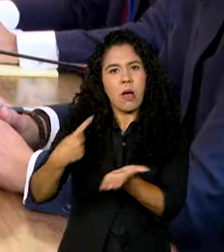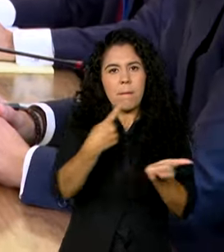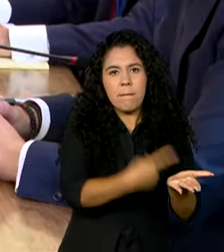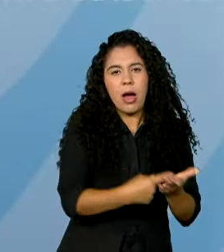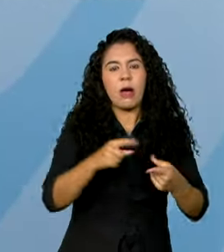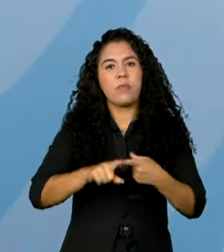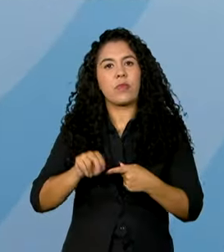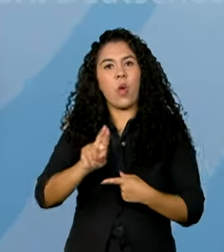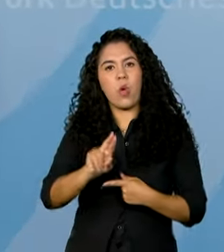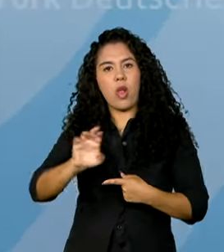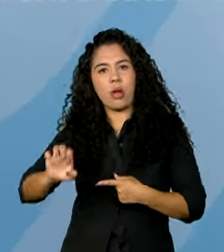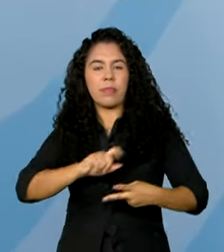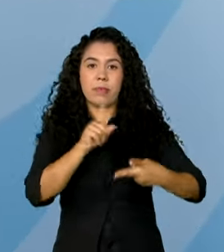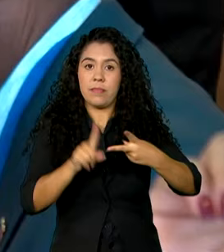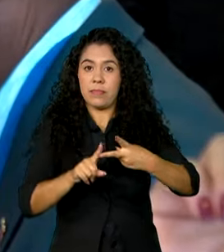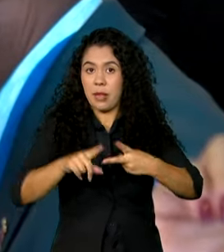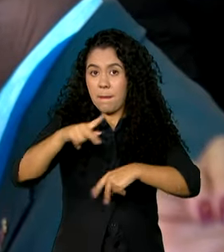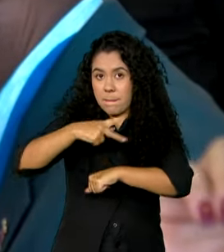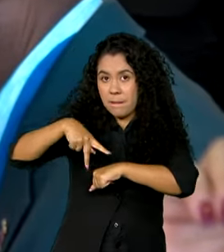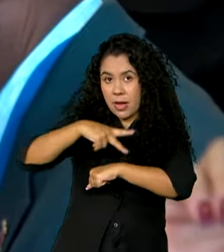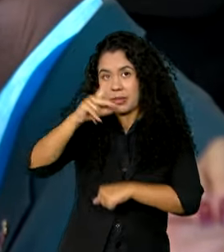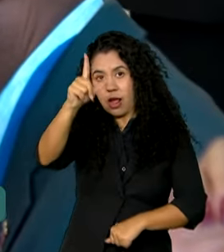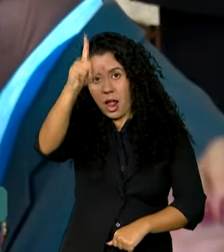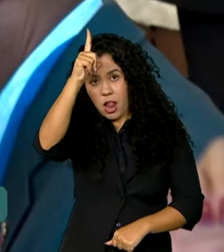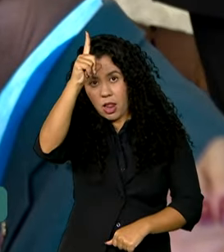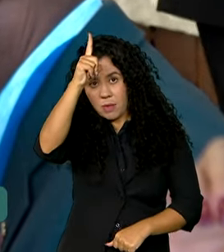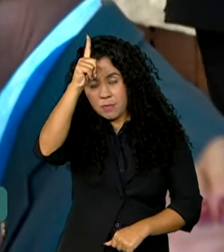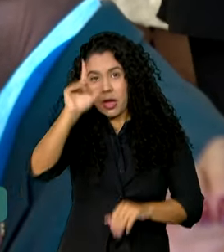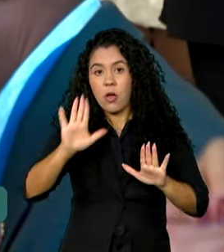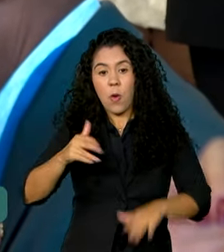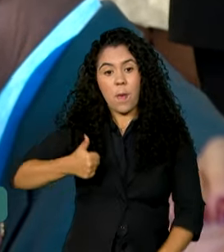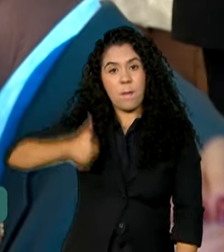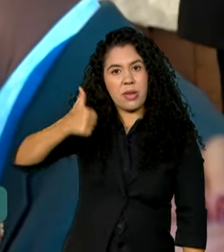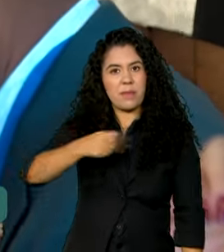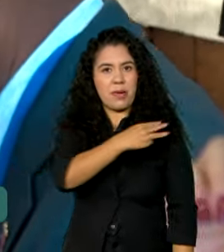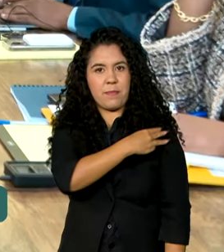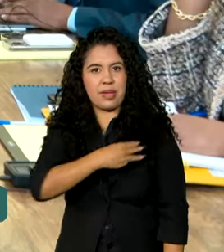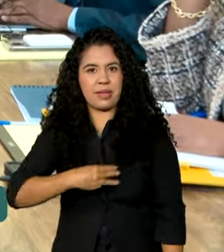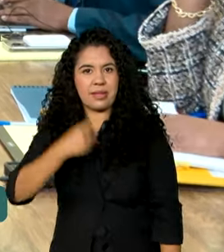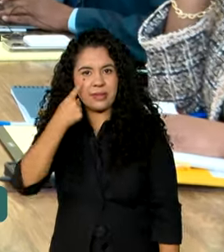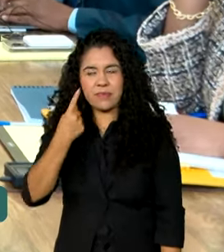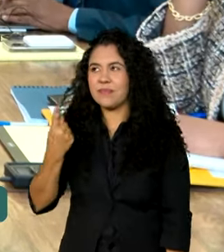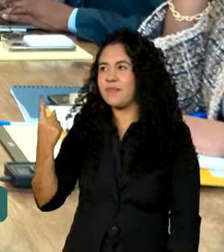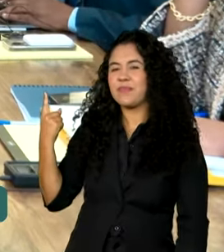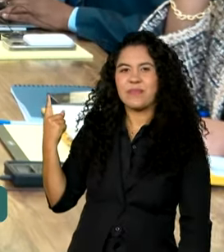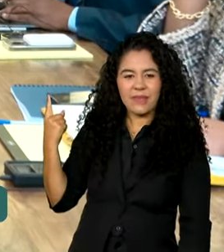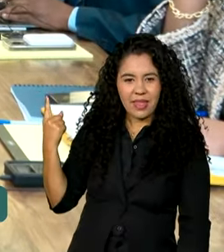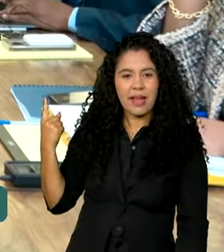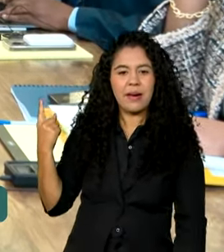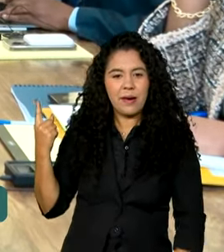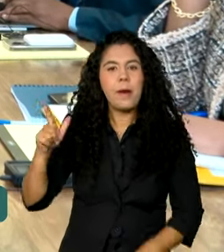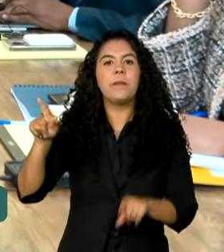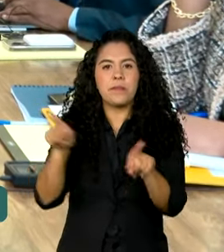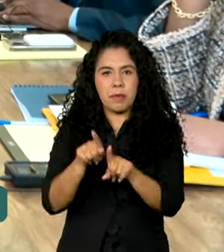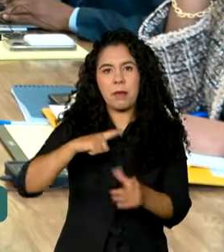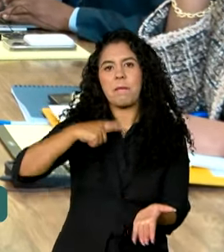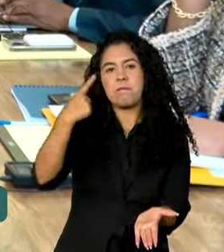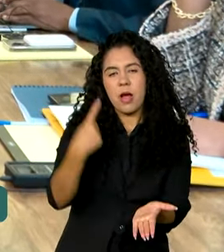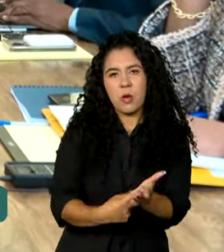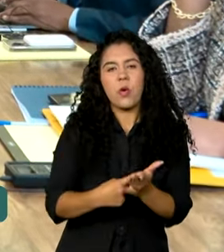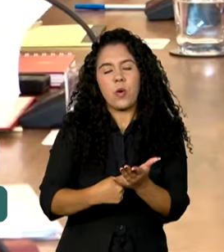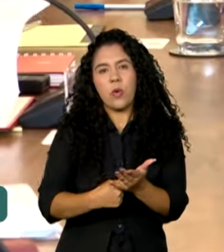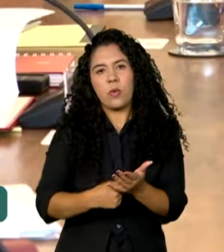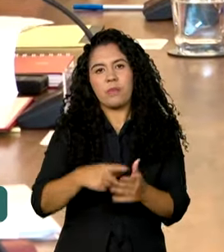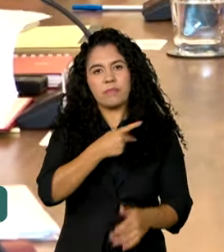União Europeia e a Alemanha. O primeiro-ministro do Haiti também se reuniu com o presidente brasileiro para discutir política